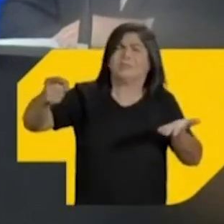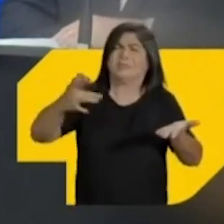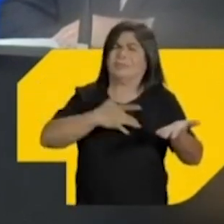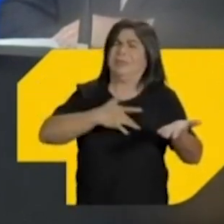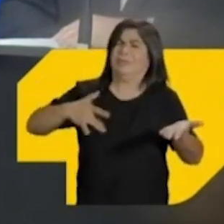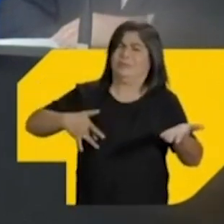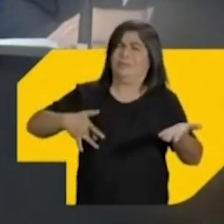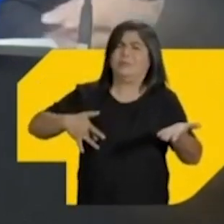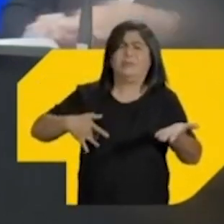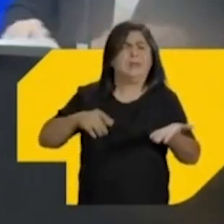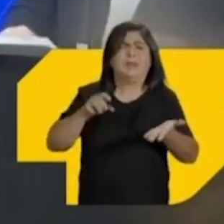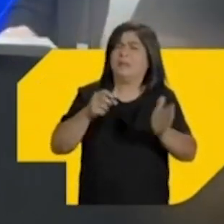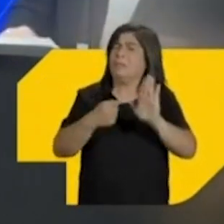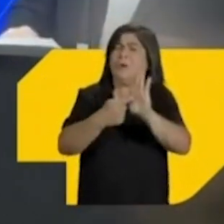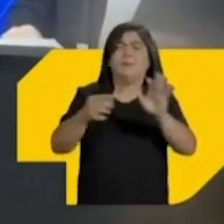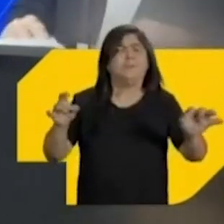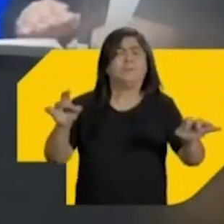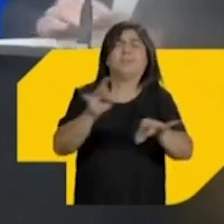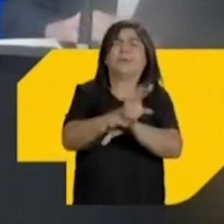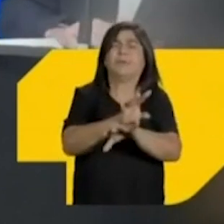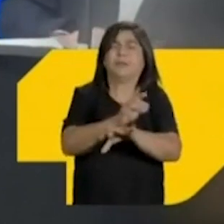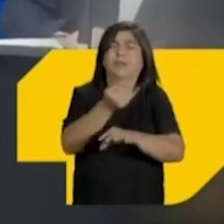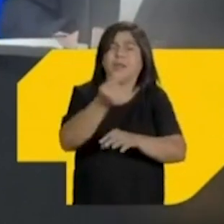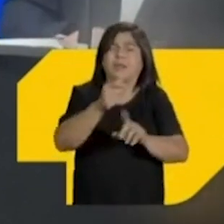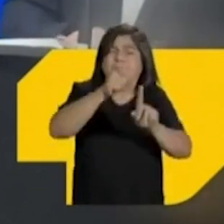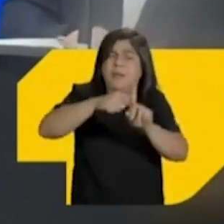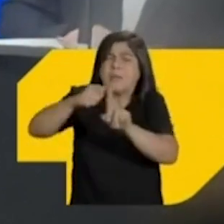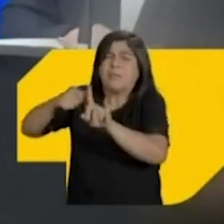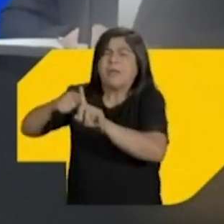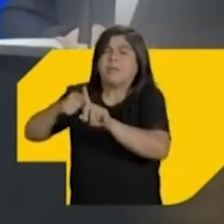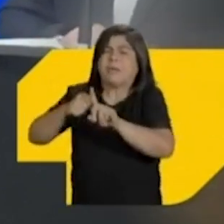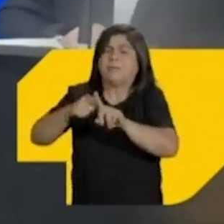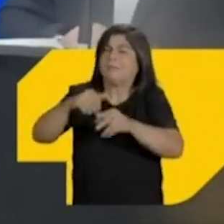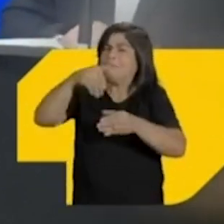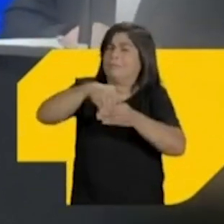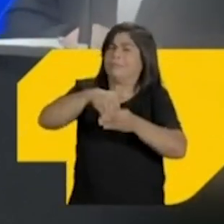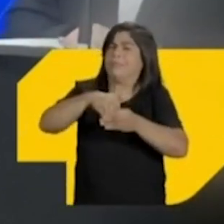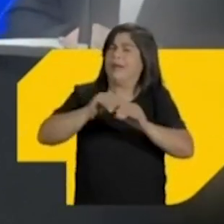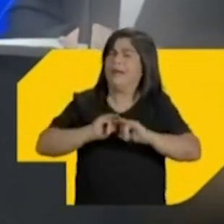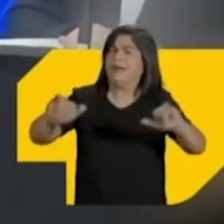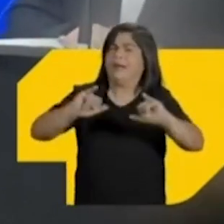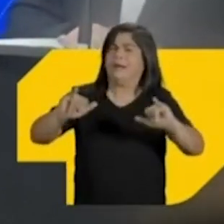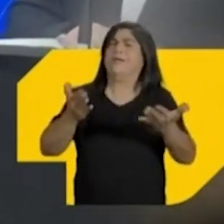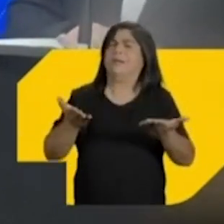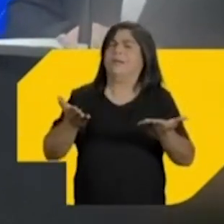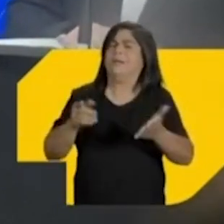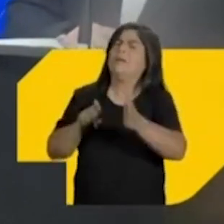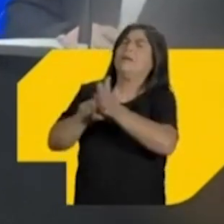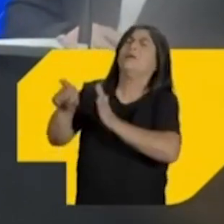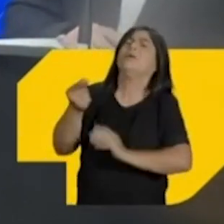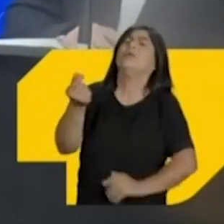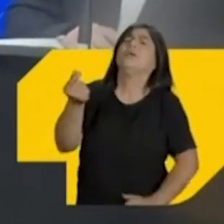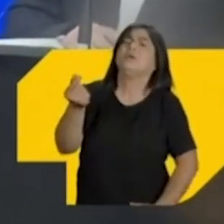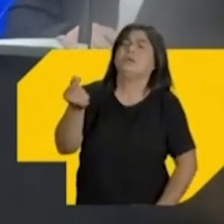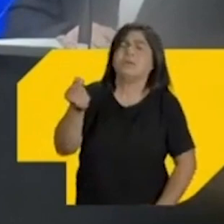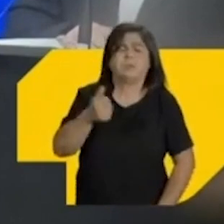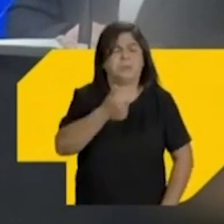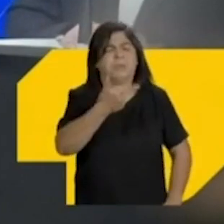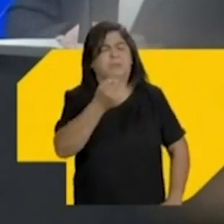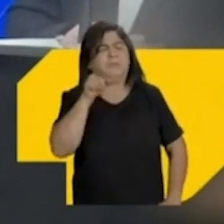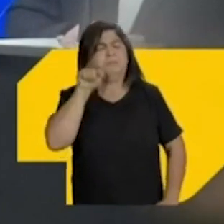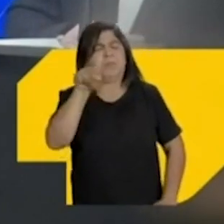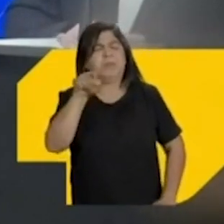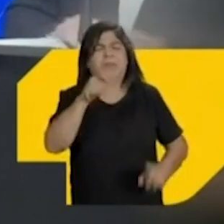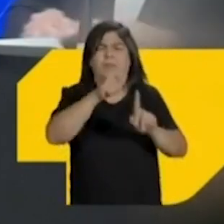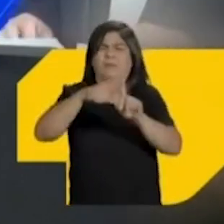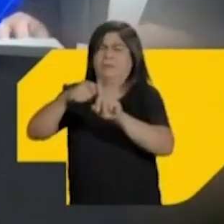Desviando 134 milhões de reais da saúde. Na delação está citado que você precisava de dinheiro para fazer campanha. E aí se perguntou,